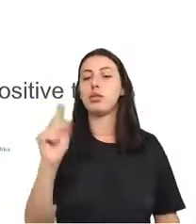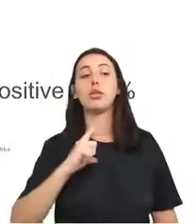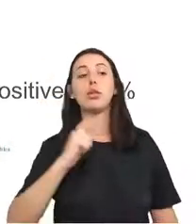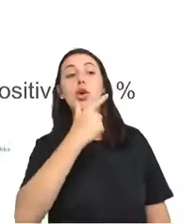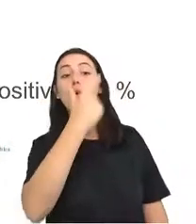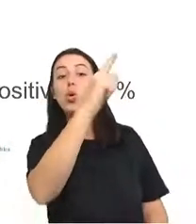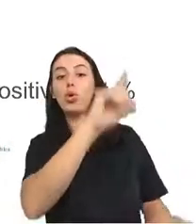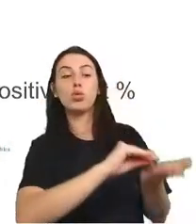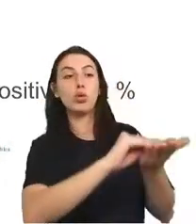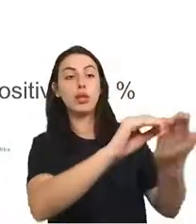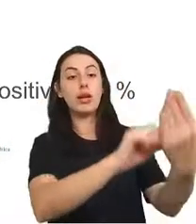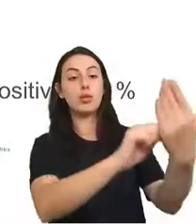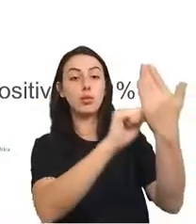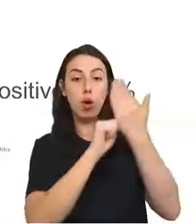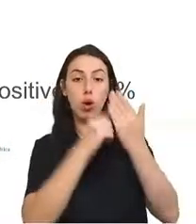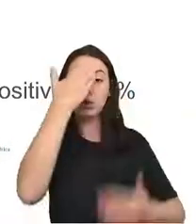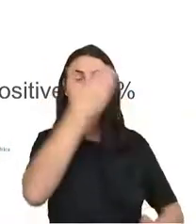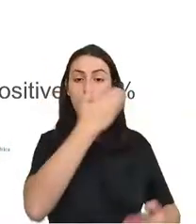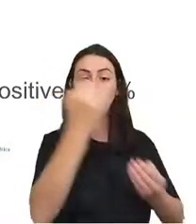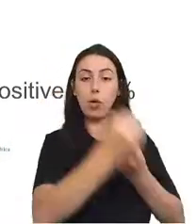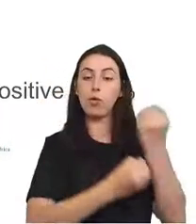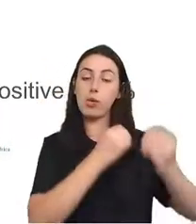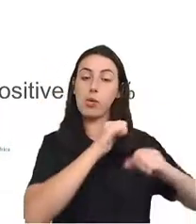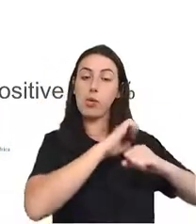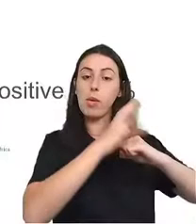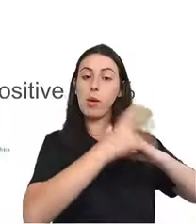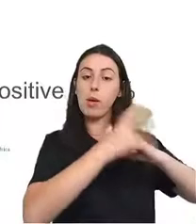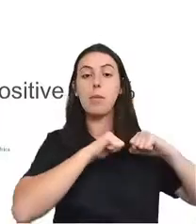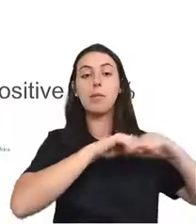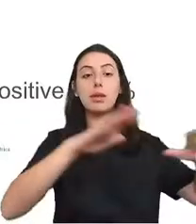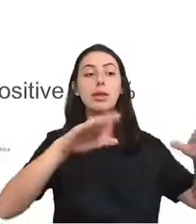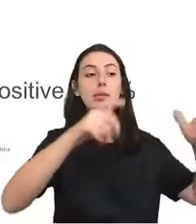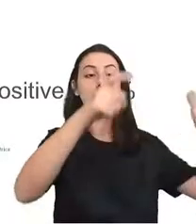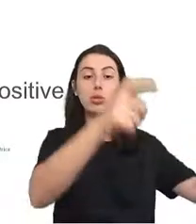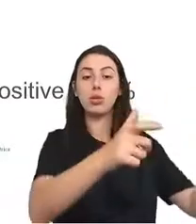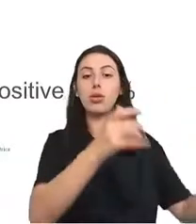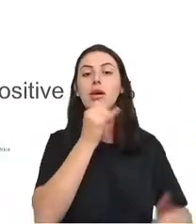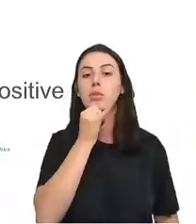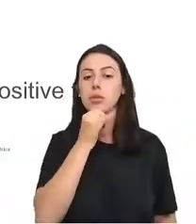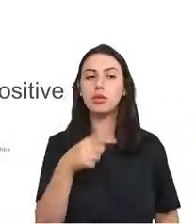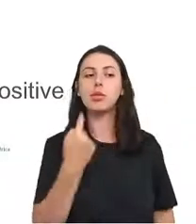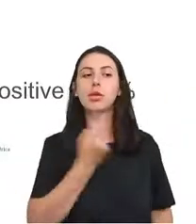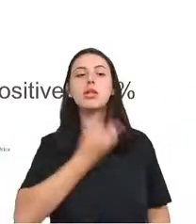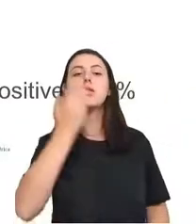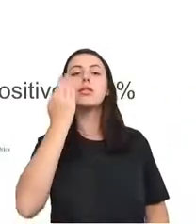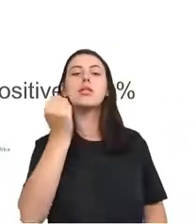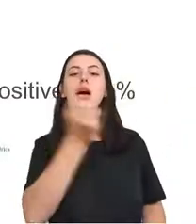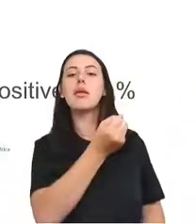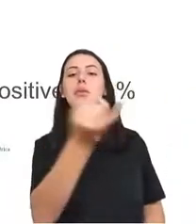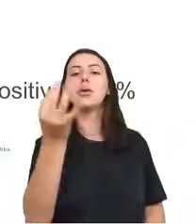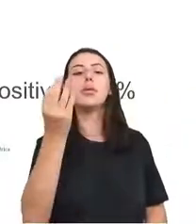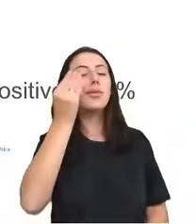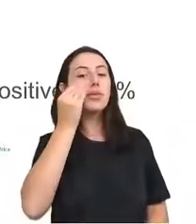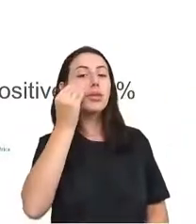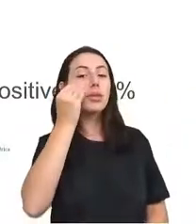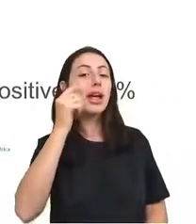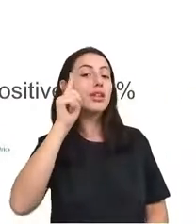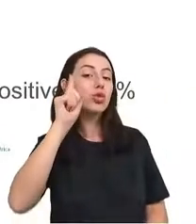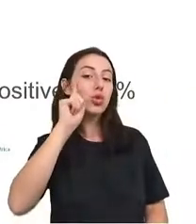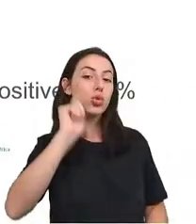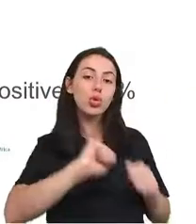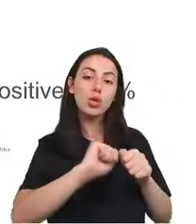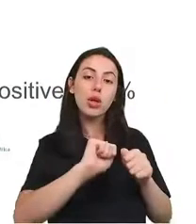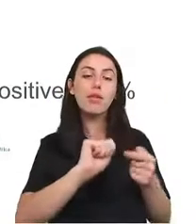pandemia naquele local e naquele momento. Por exemplo, sabemos quantos testes estão sendo realizados por dia, sabemos quantos deles têm resultado